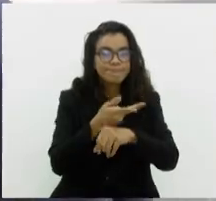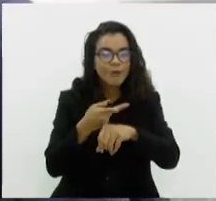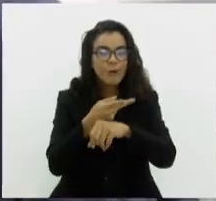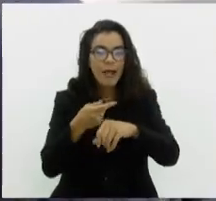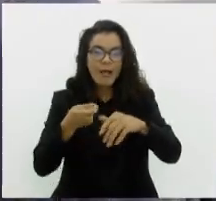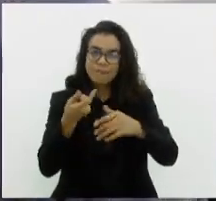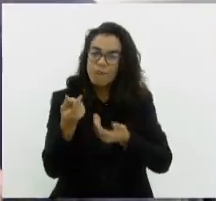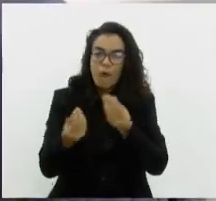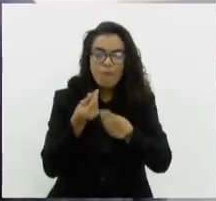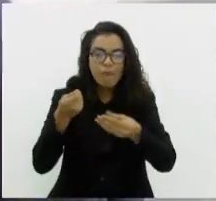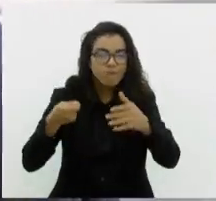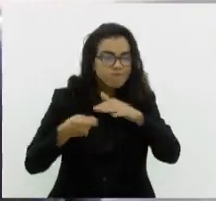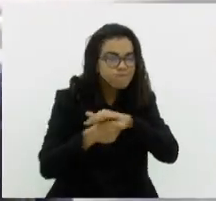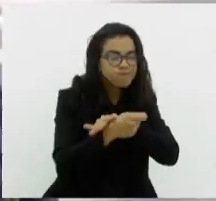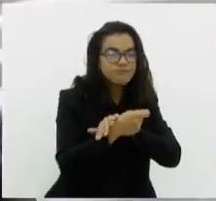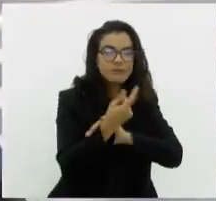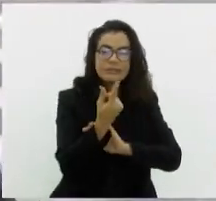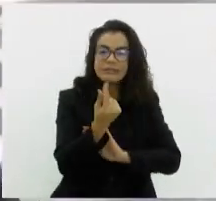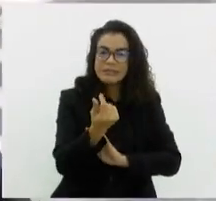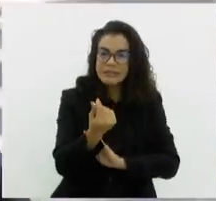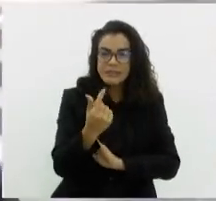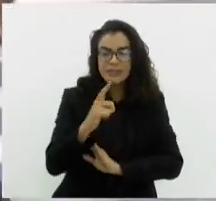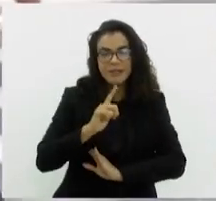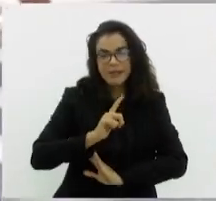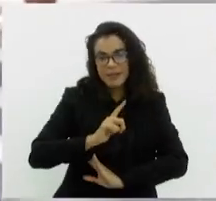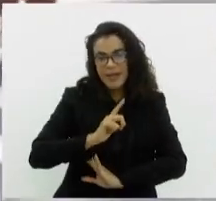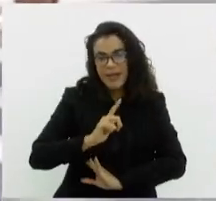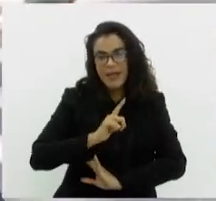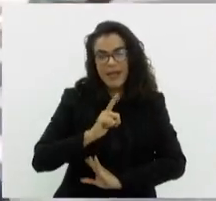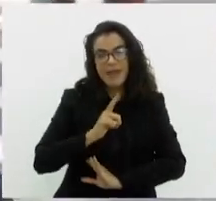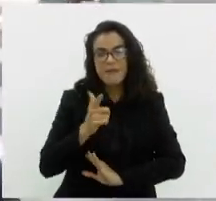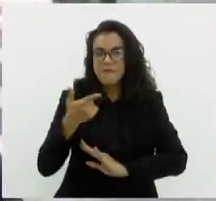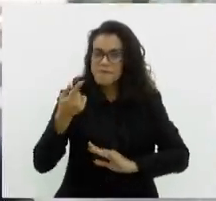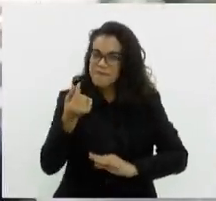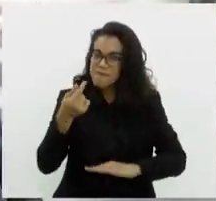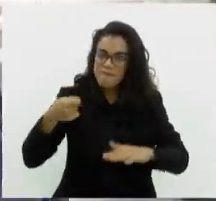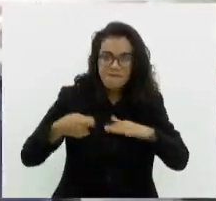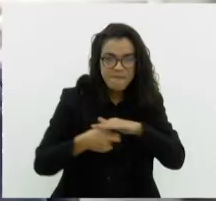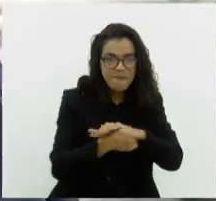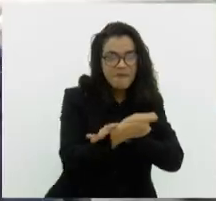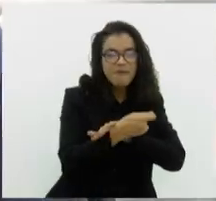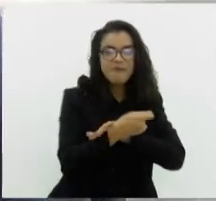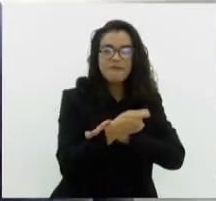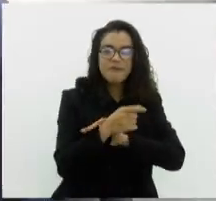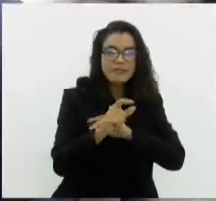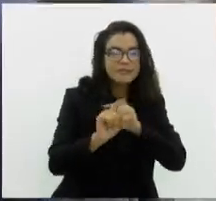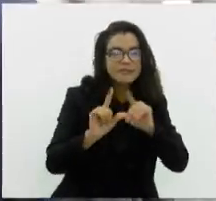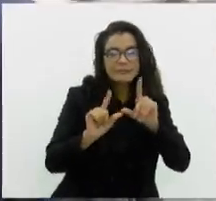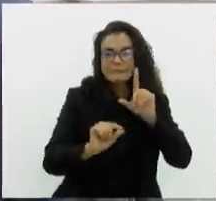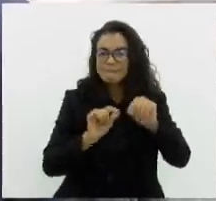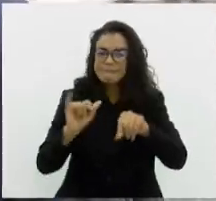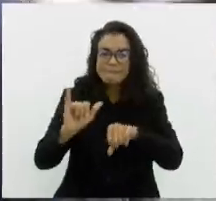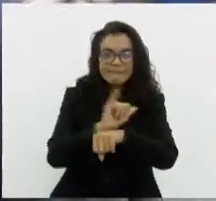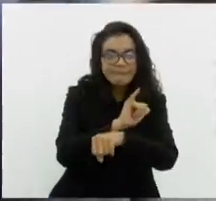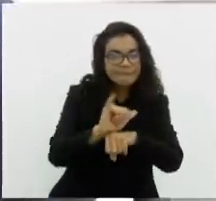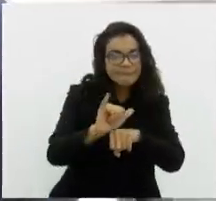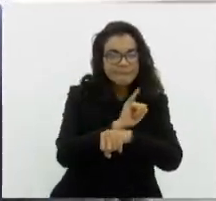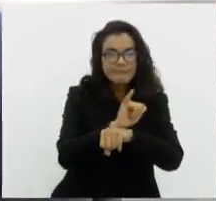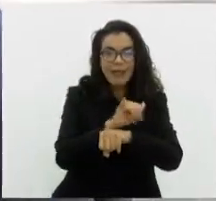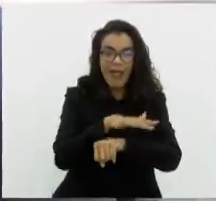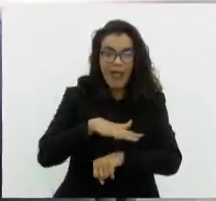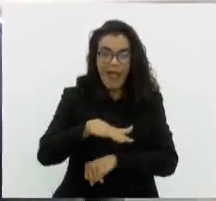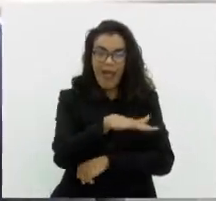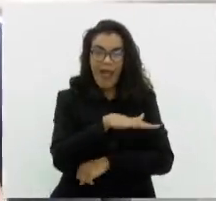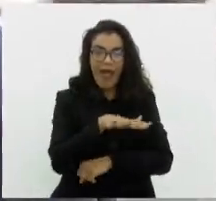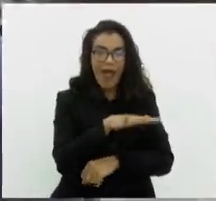várias as fórmulas. Você tem fórmula de investimento em saneamento alternativo, que são para áreas que